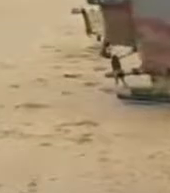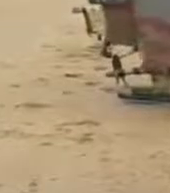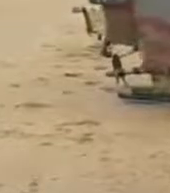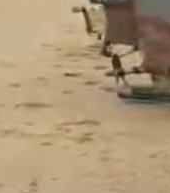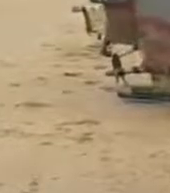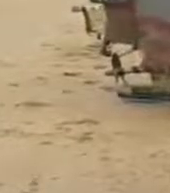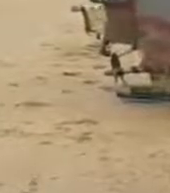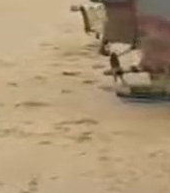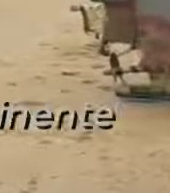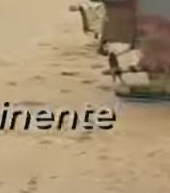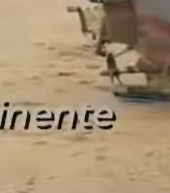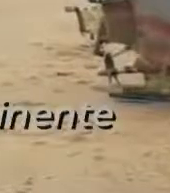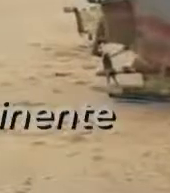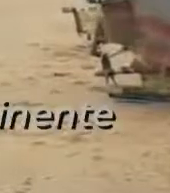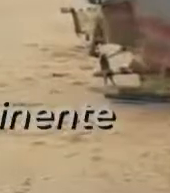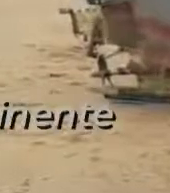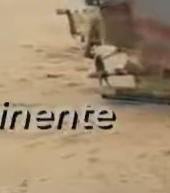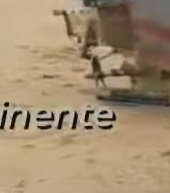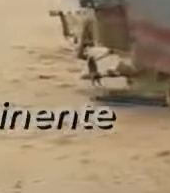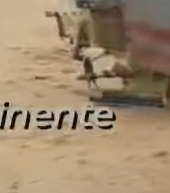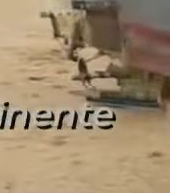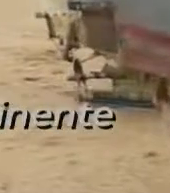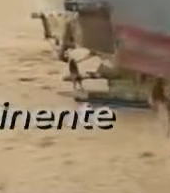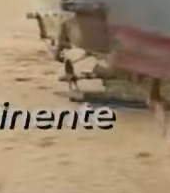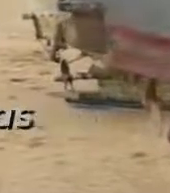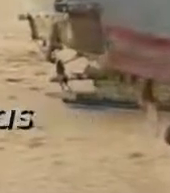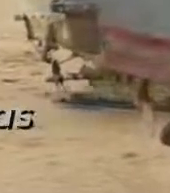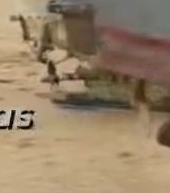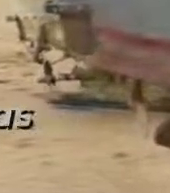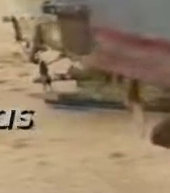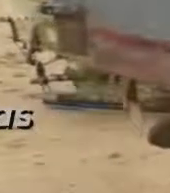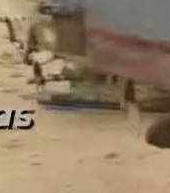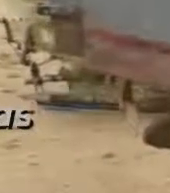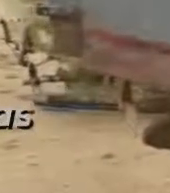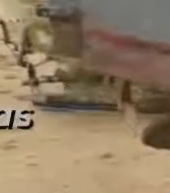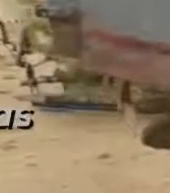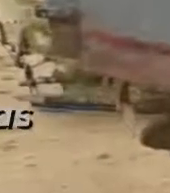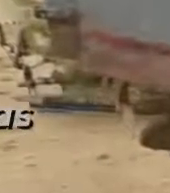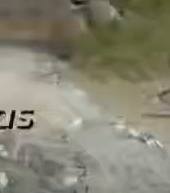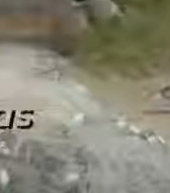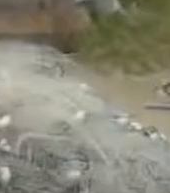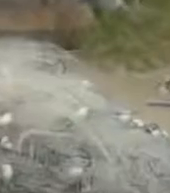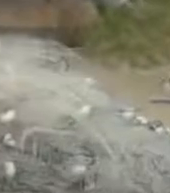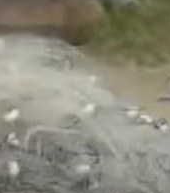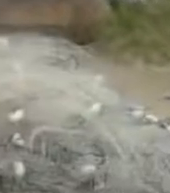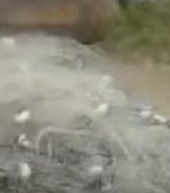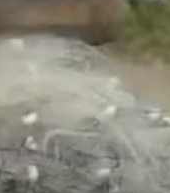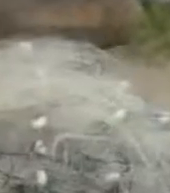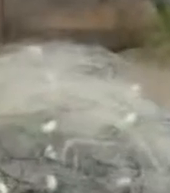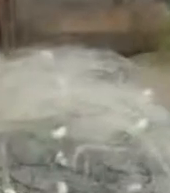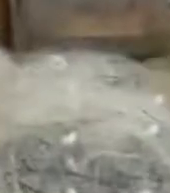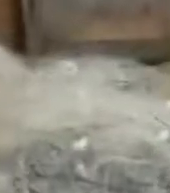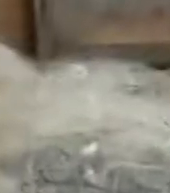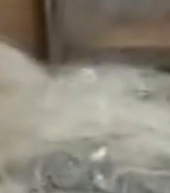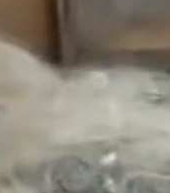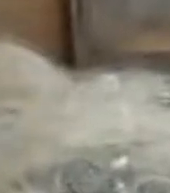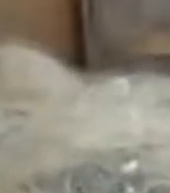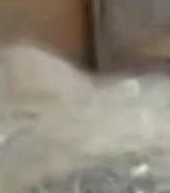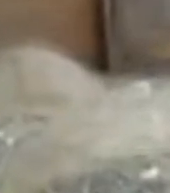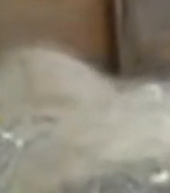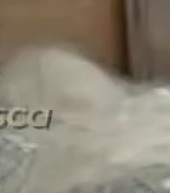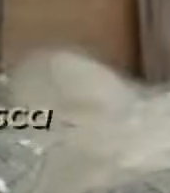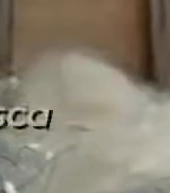Grande Florianópolis, hoje eu e a Mayara, percorremos, na região da ilha, do continente, os galpões de pesca, conversamos com lideranças, pescadores, e